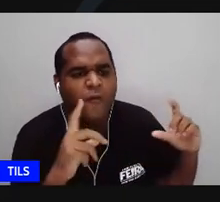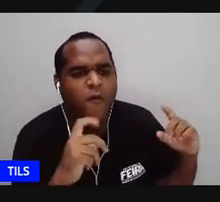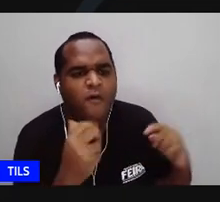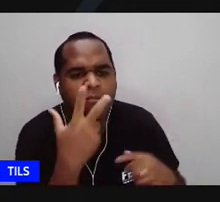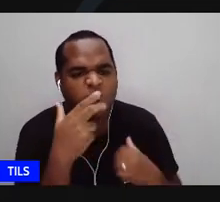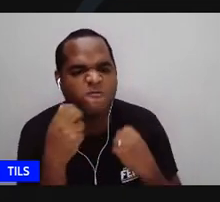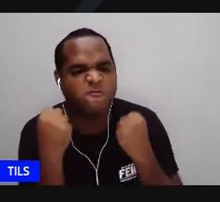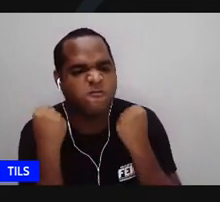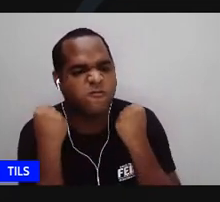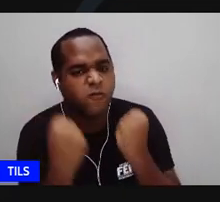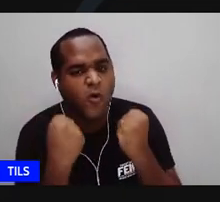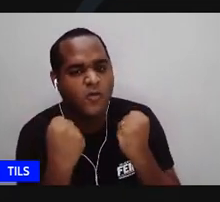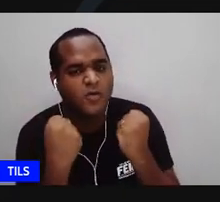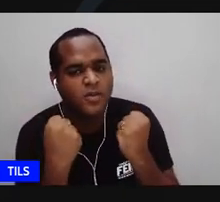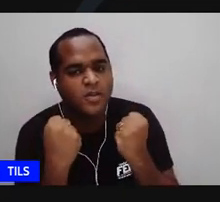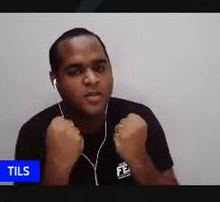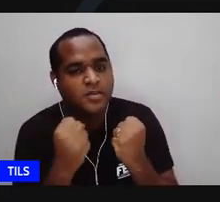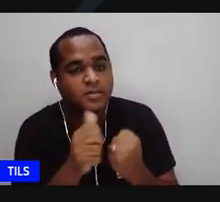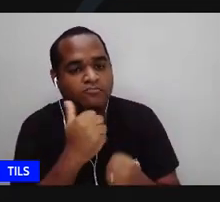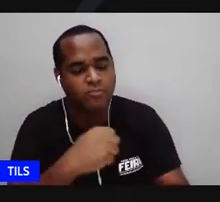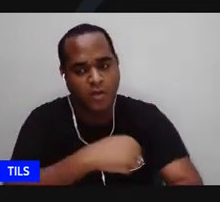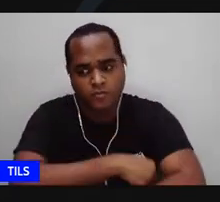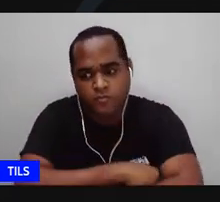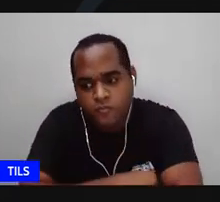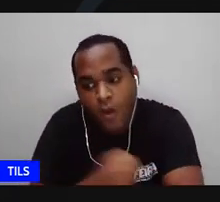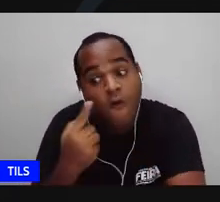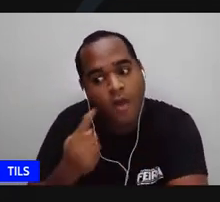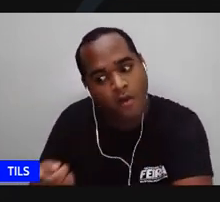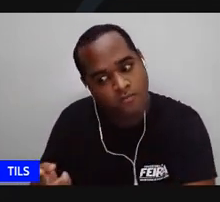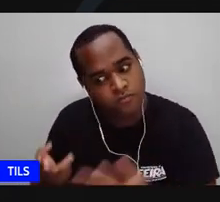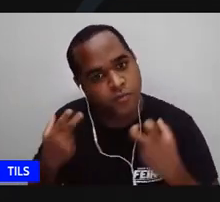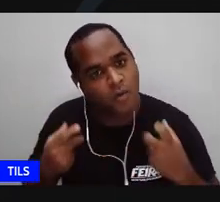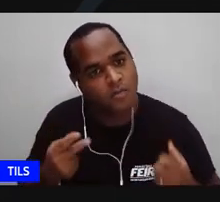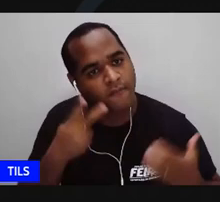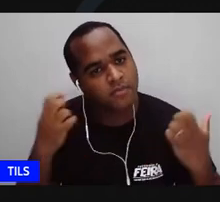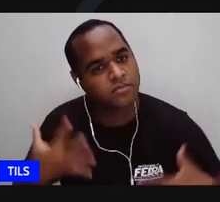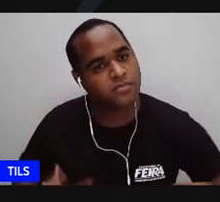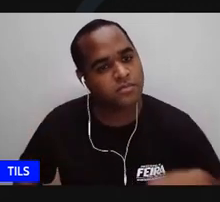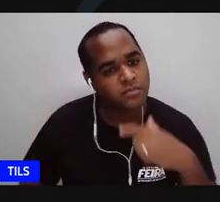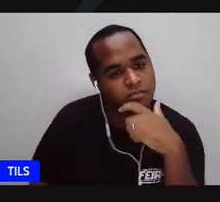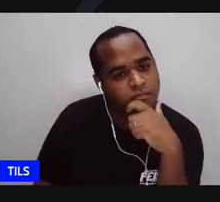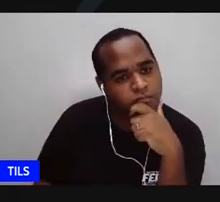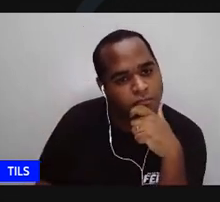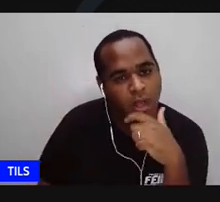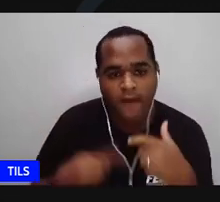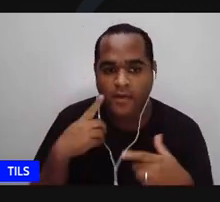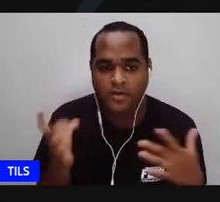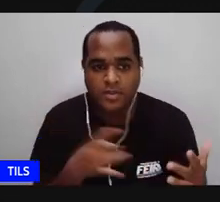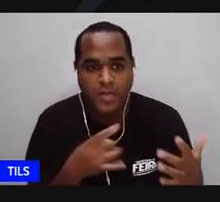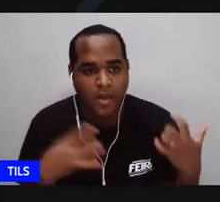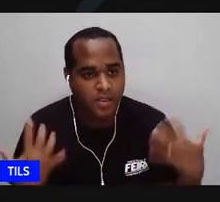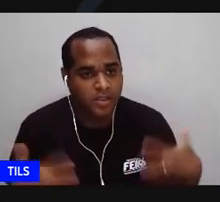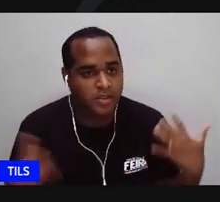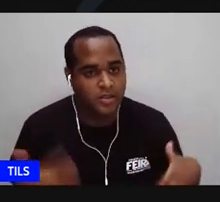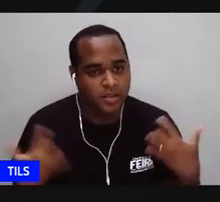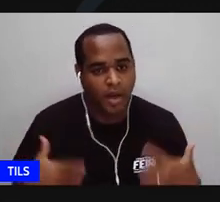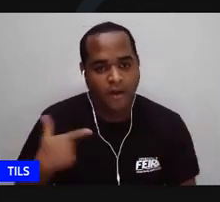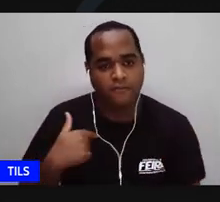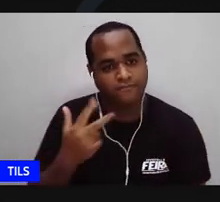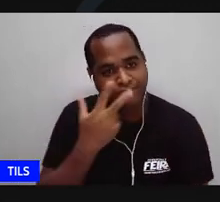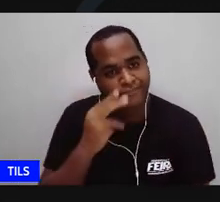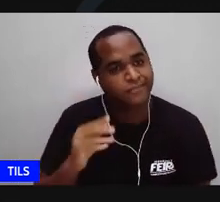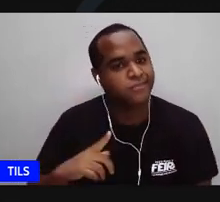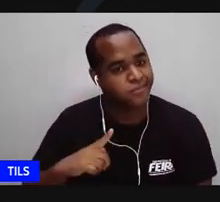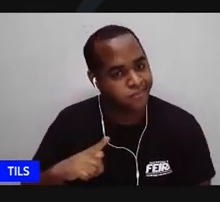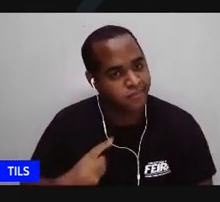forte às vezes a mãe cruza o braço e olha para a cara do filho já disse tudo o filho já fica ali temendo enfim se bem que hoje não dá nem